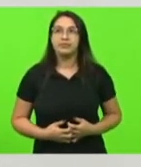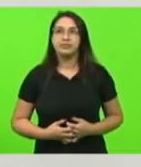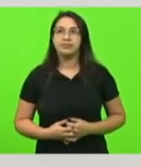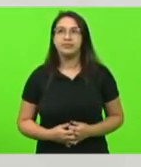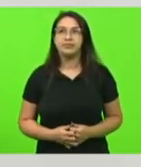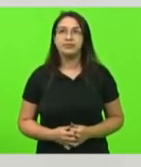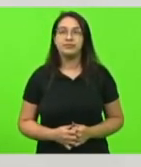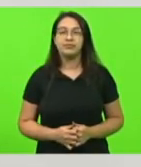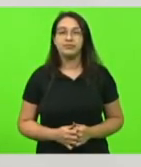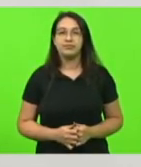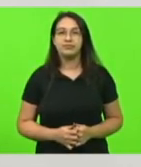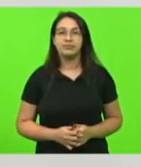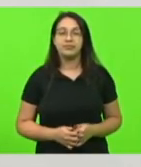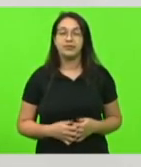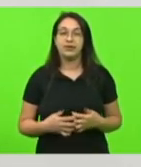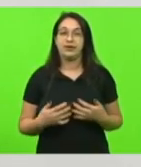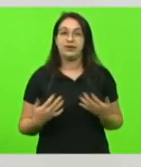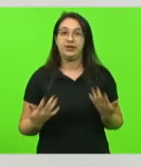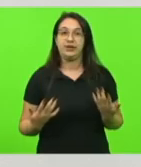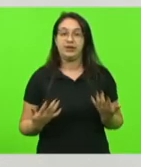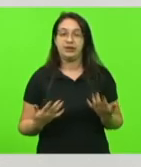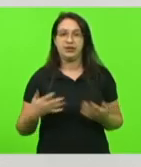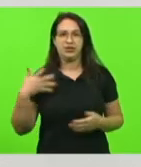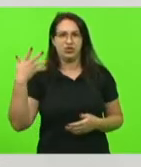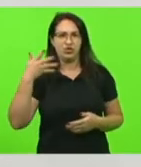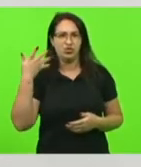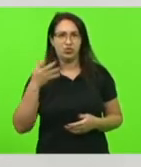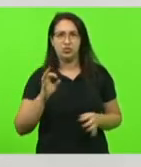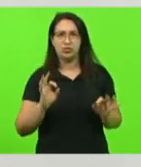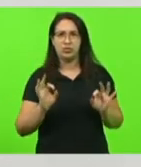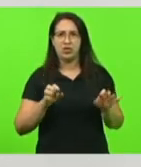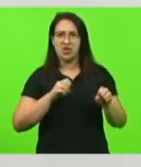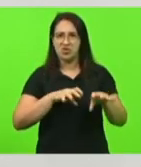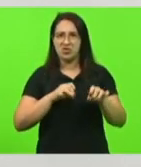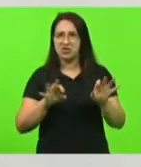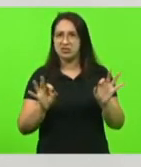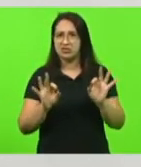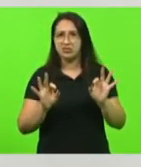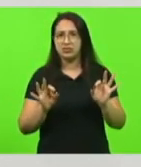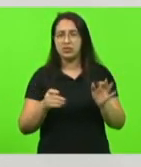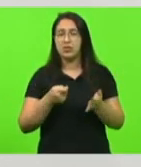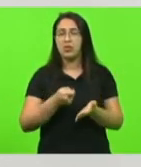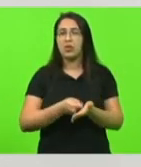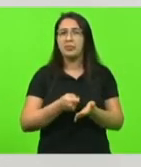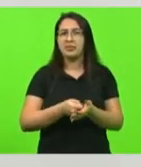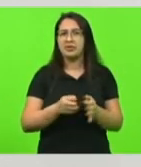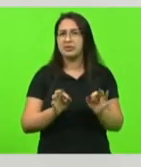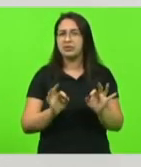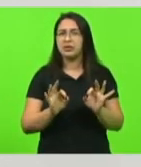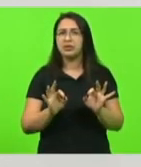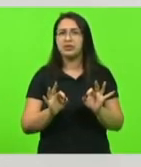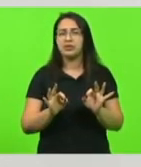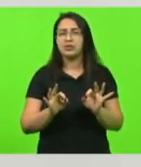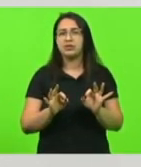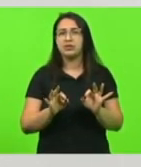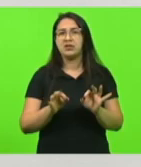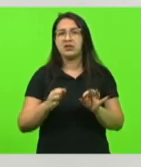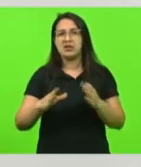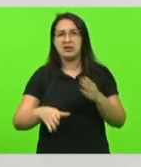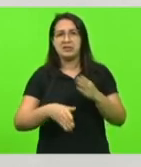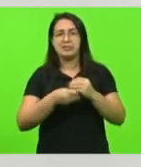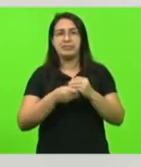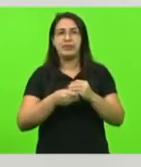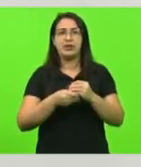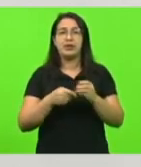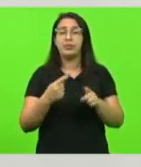pelo menos que escute não estou cobrando mais nem educação não vou falar aqui de emendas até porque já